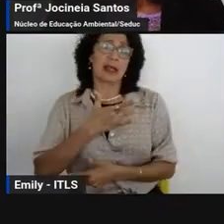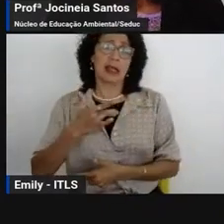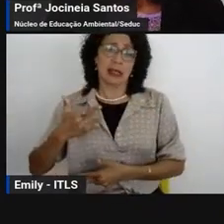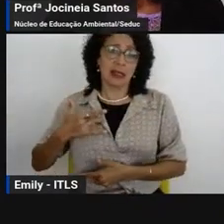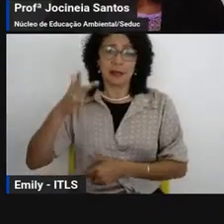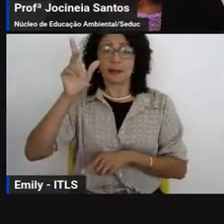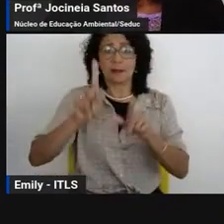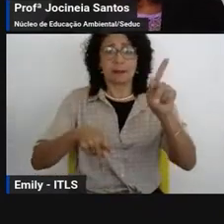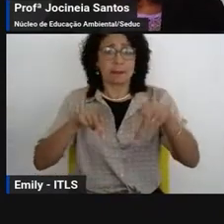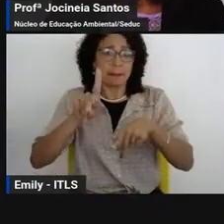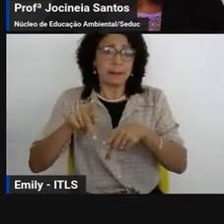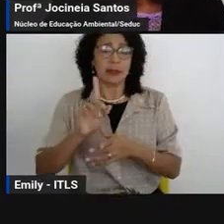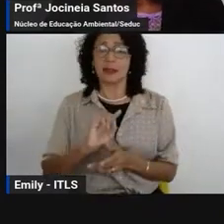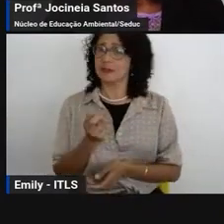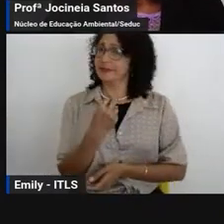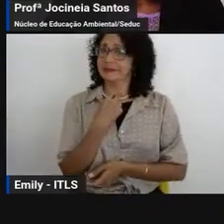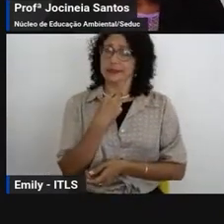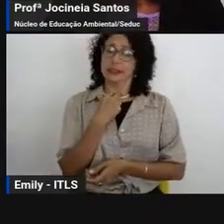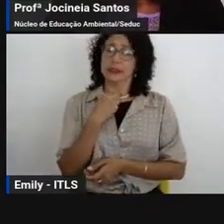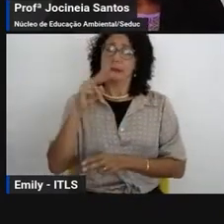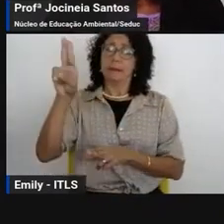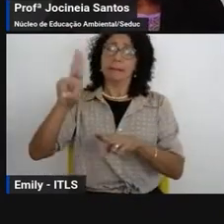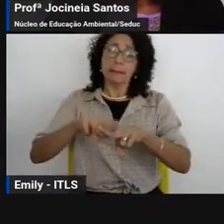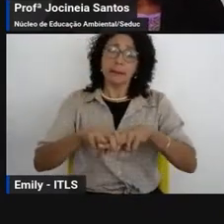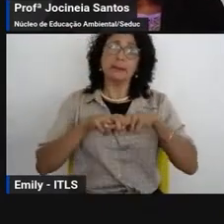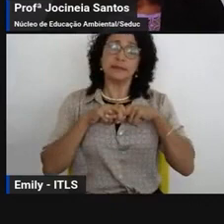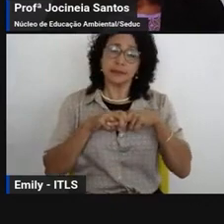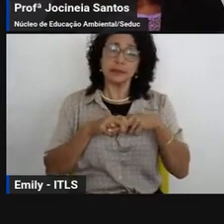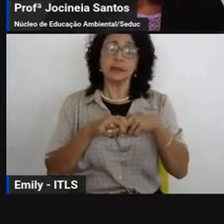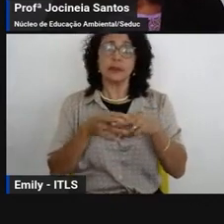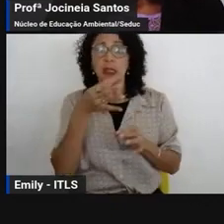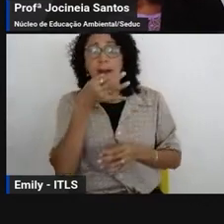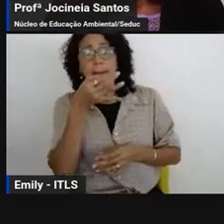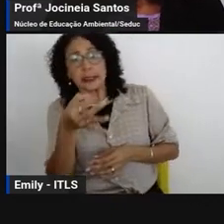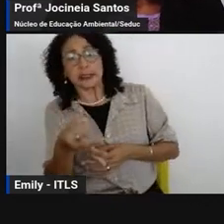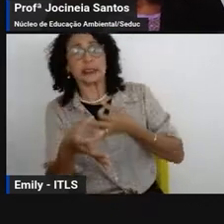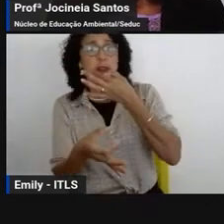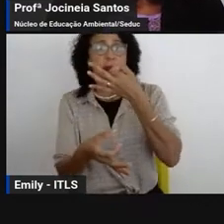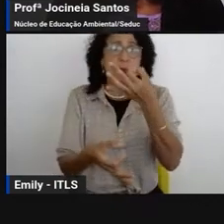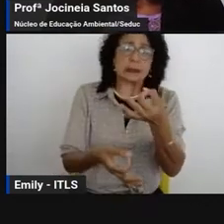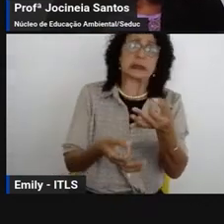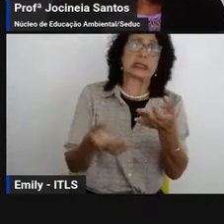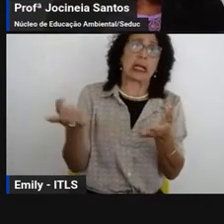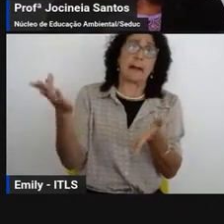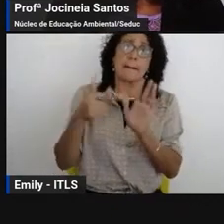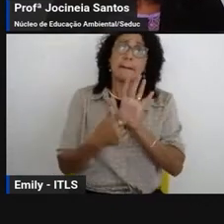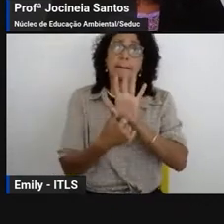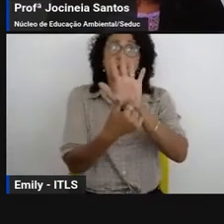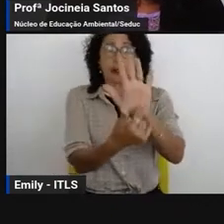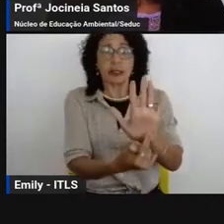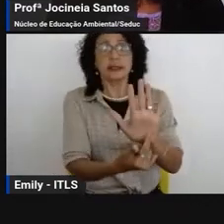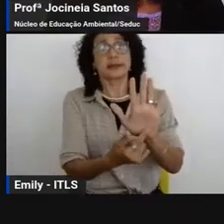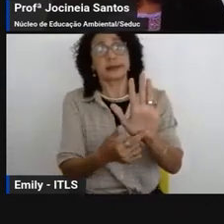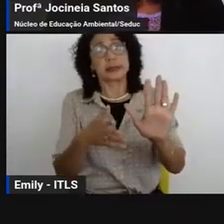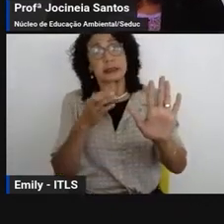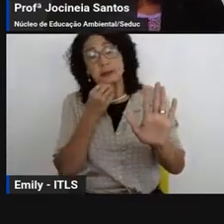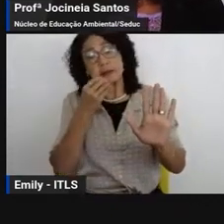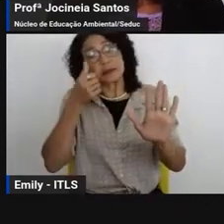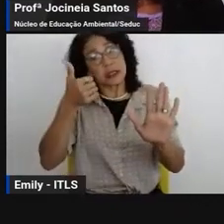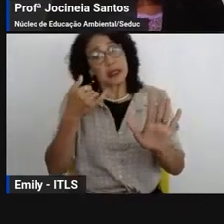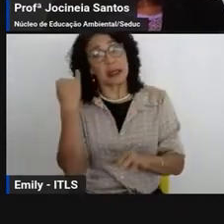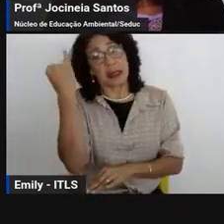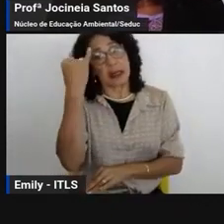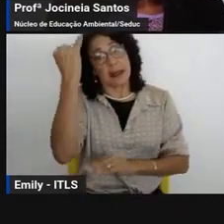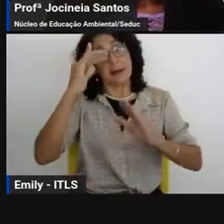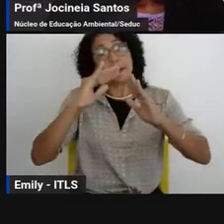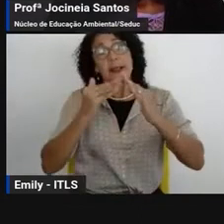nós trouxemos essa proposta foi implementada no município de Feira de Santana nas escolas e o objetivo da